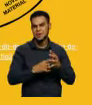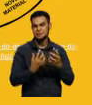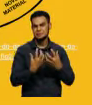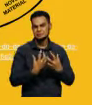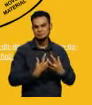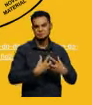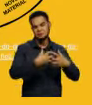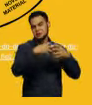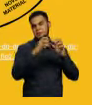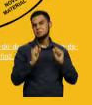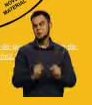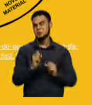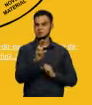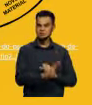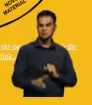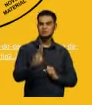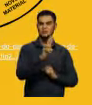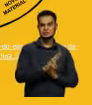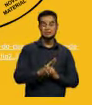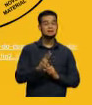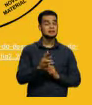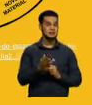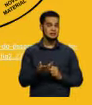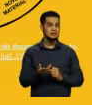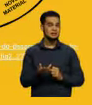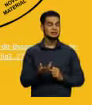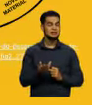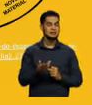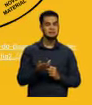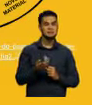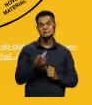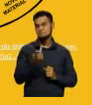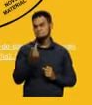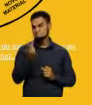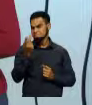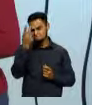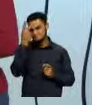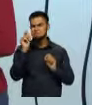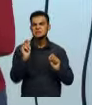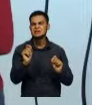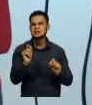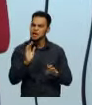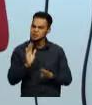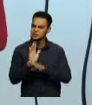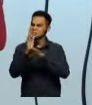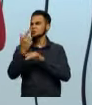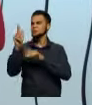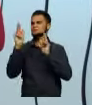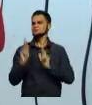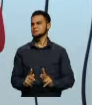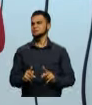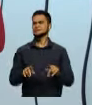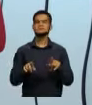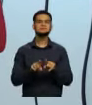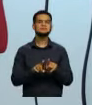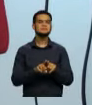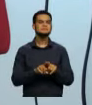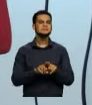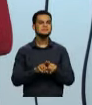ser utilizadas para ajudar outras pessoas ou para ajudar em